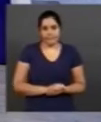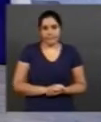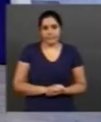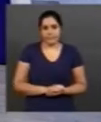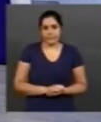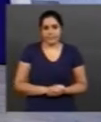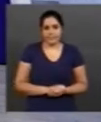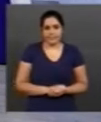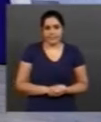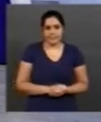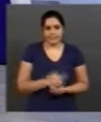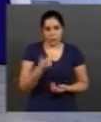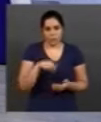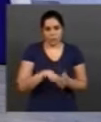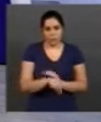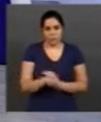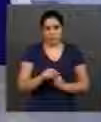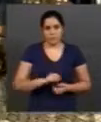Mais uma pergunta.